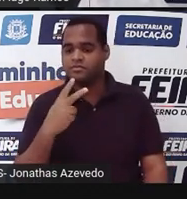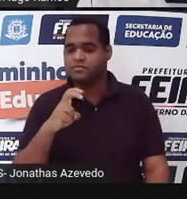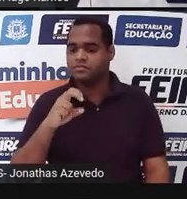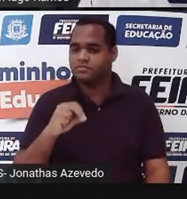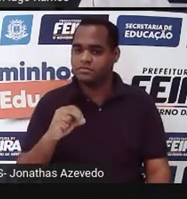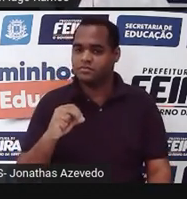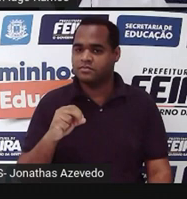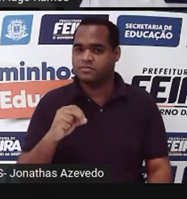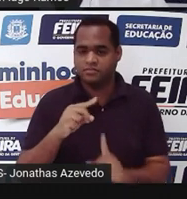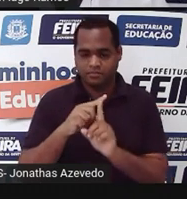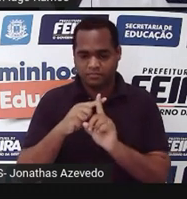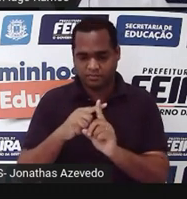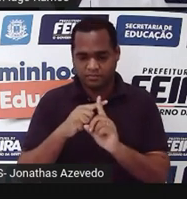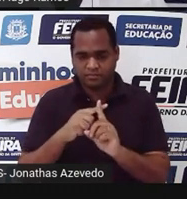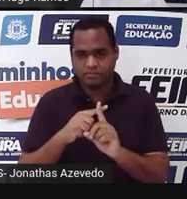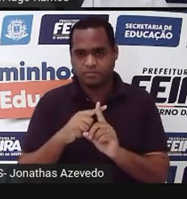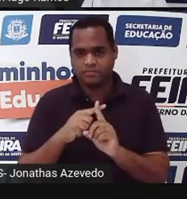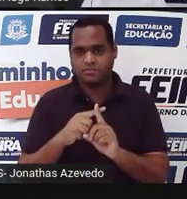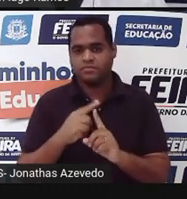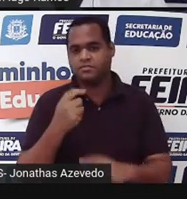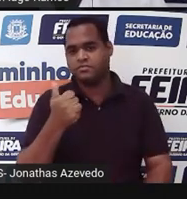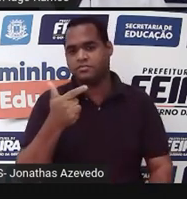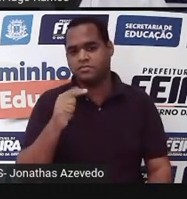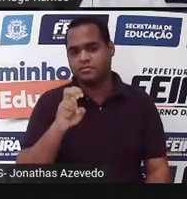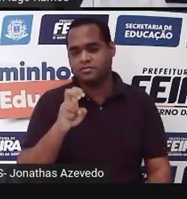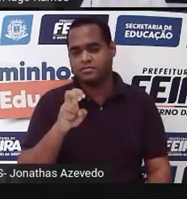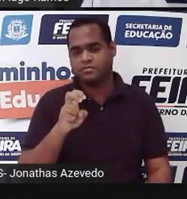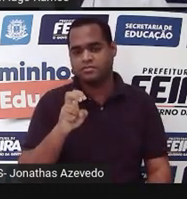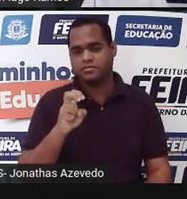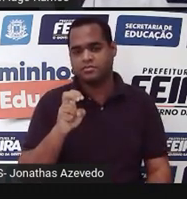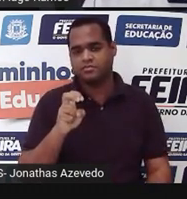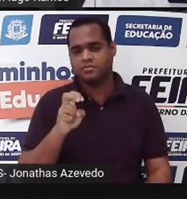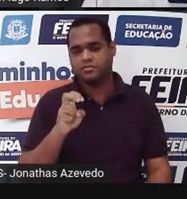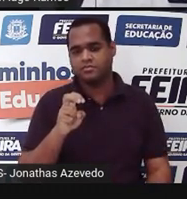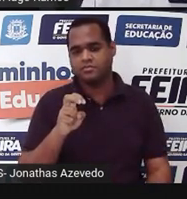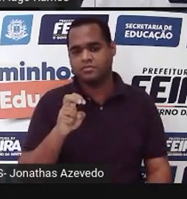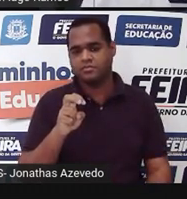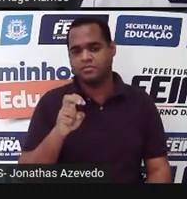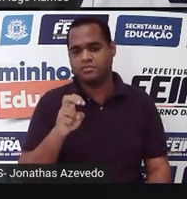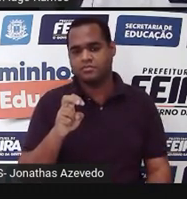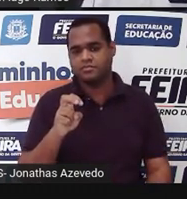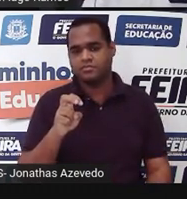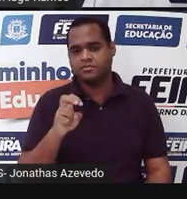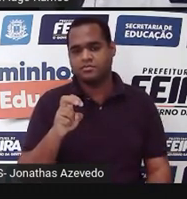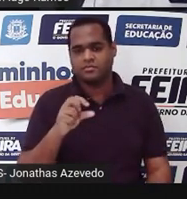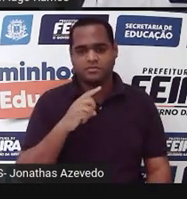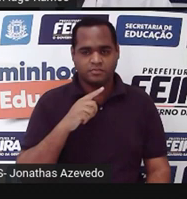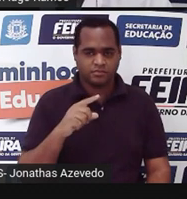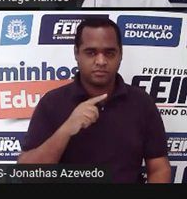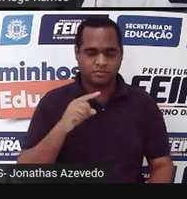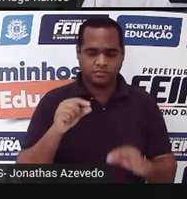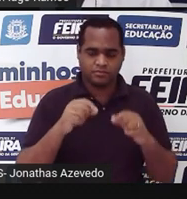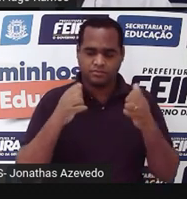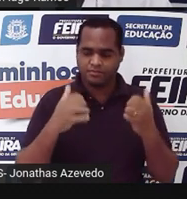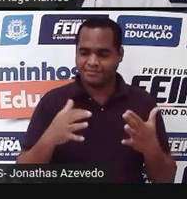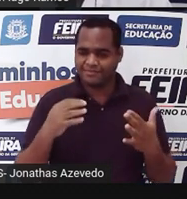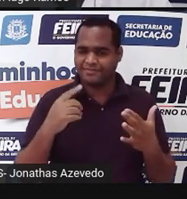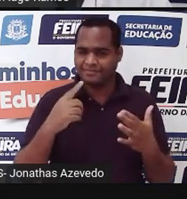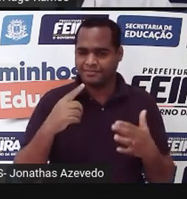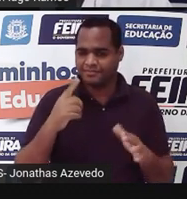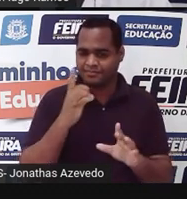mais 125, tá? E aí, a gente vai achar